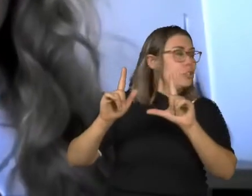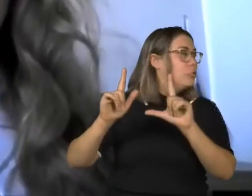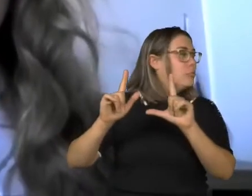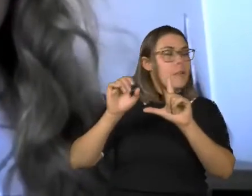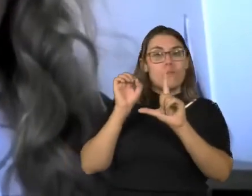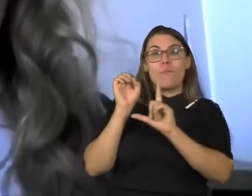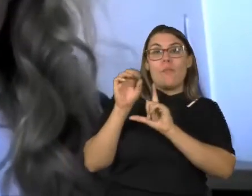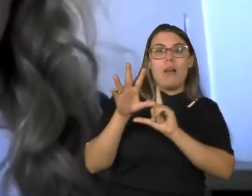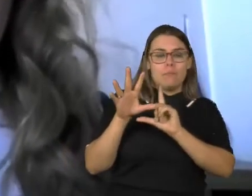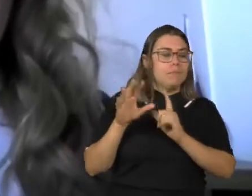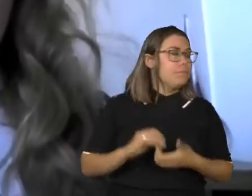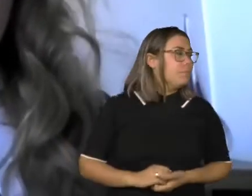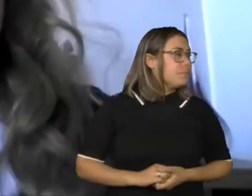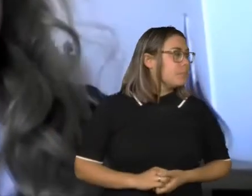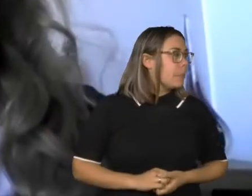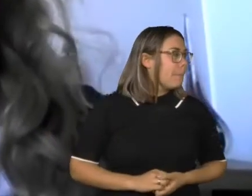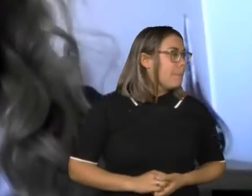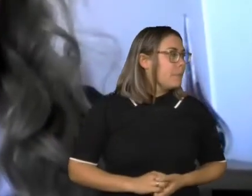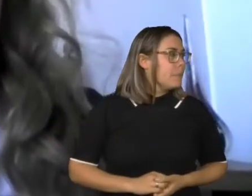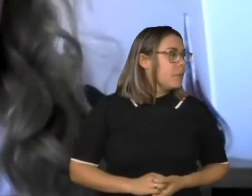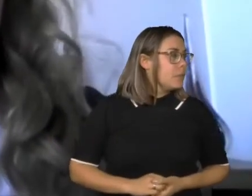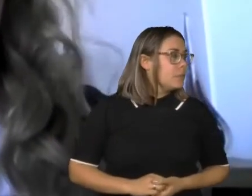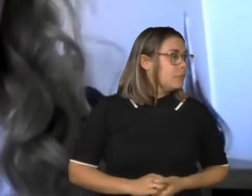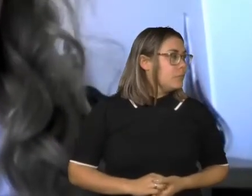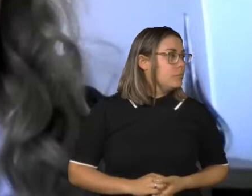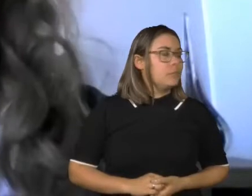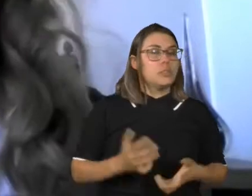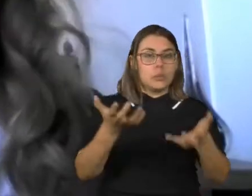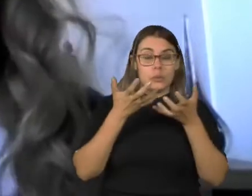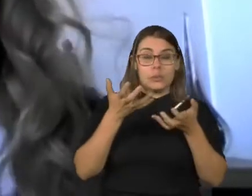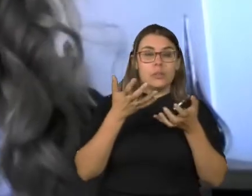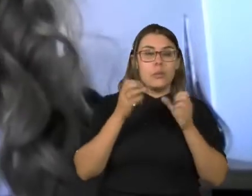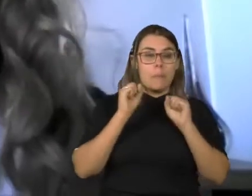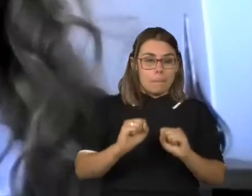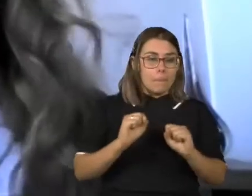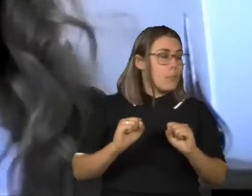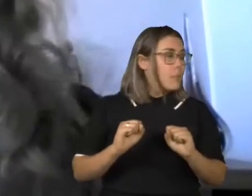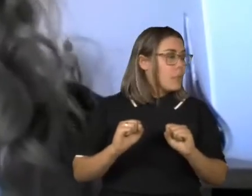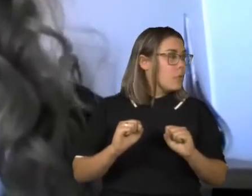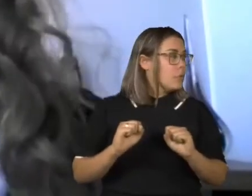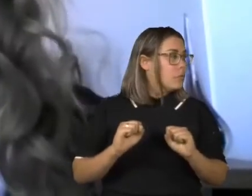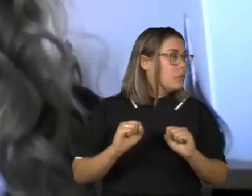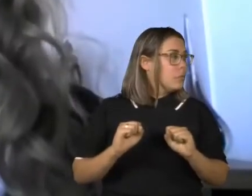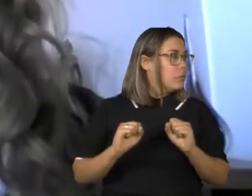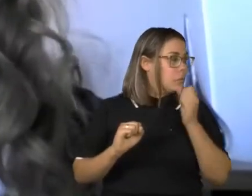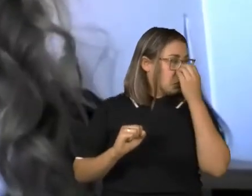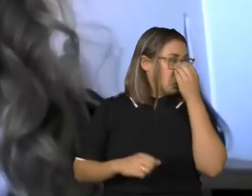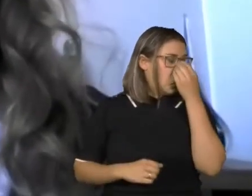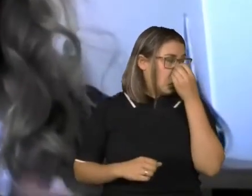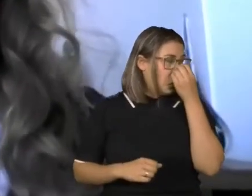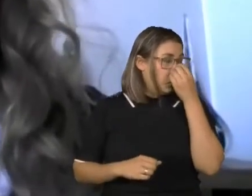vocês. Eu gostaria da autorização aí para compartilhar os slides que eu coloquei em PowerPoint.